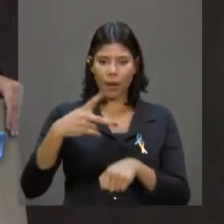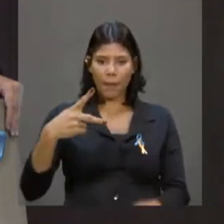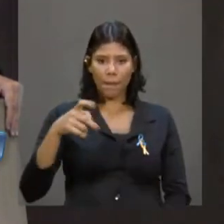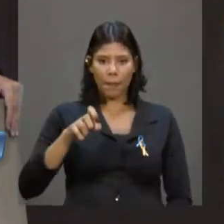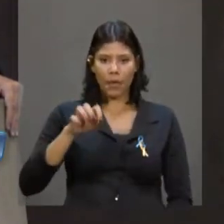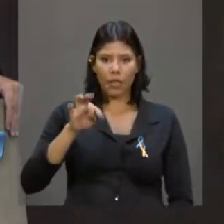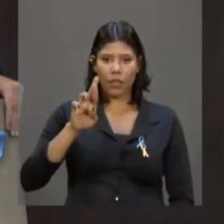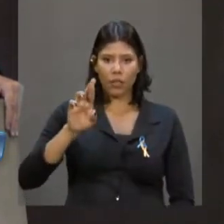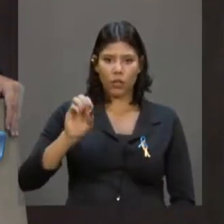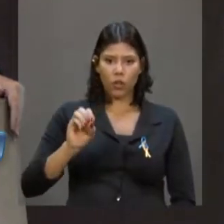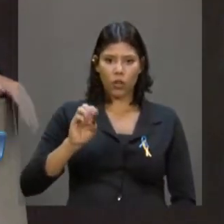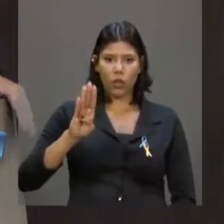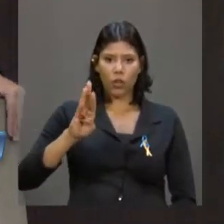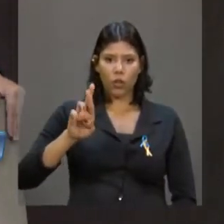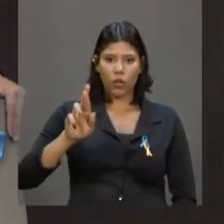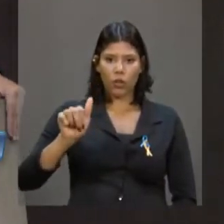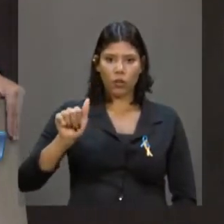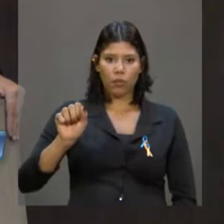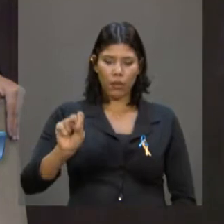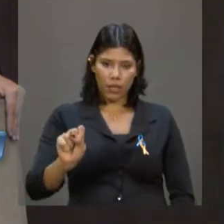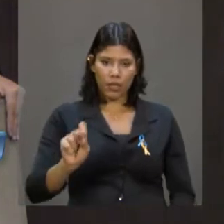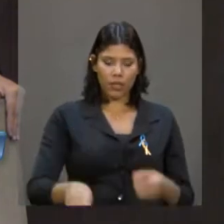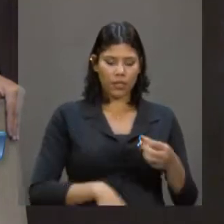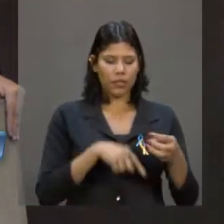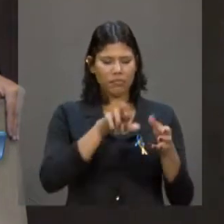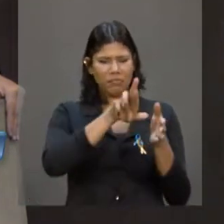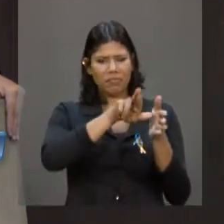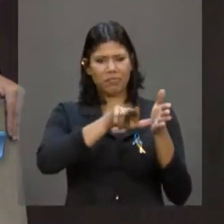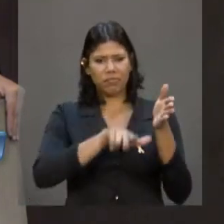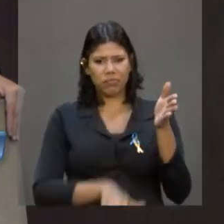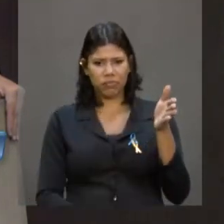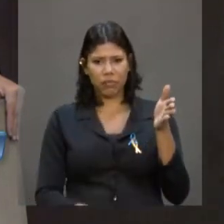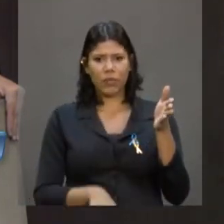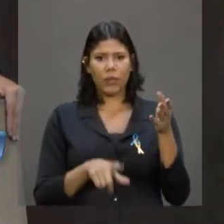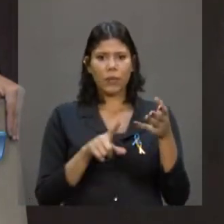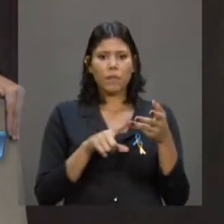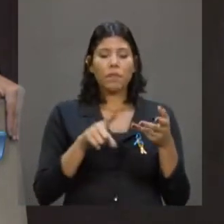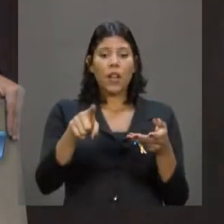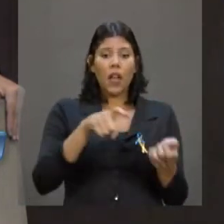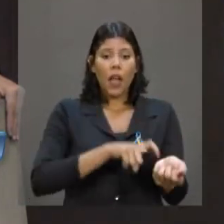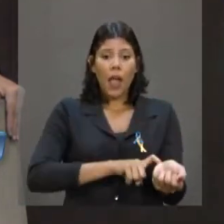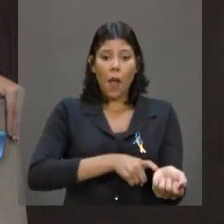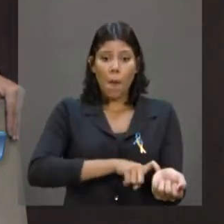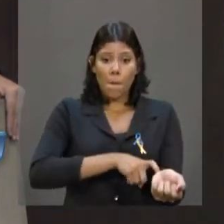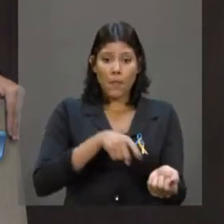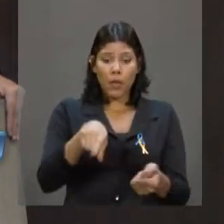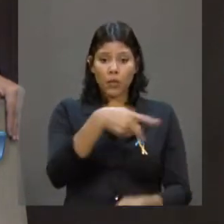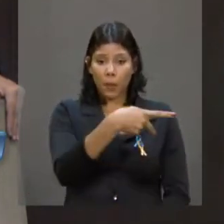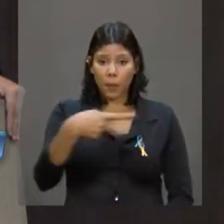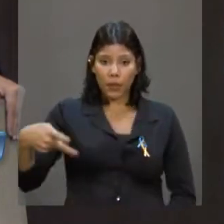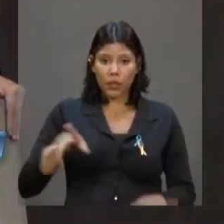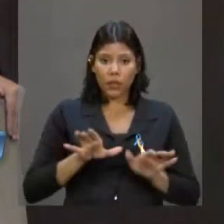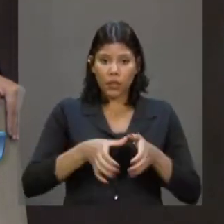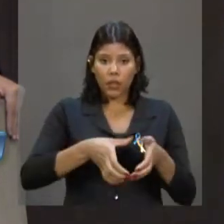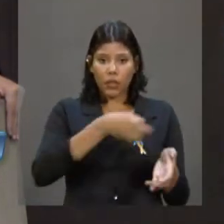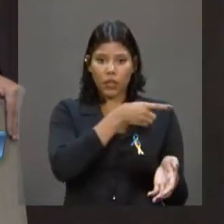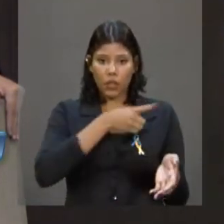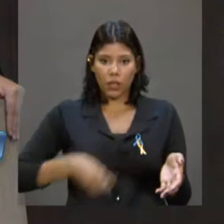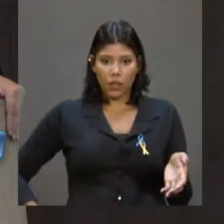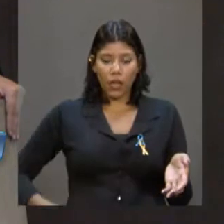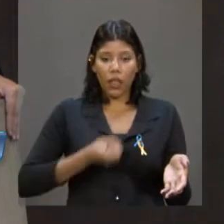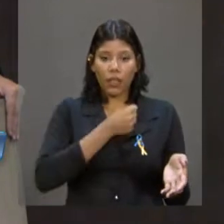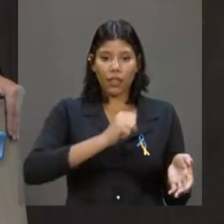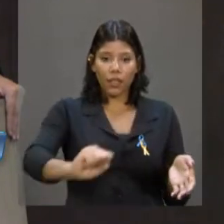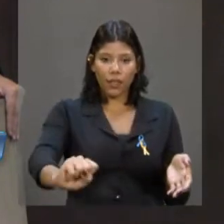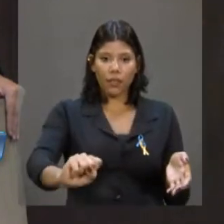E aqui eu queria ressaltar a iniciativa capitaneada pelo deputado Elmano, que preside a frente parlamentar em